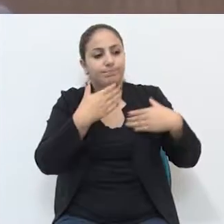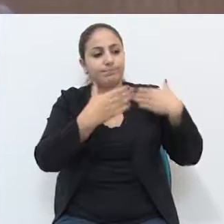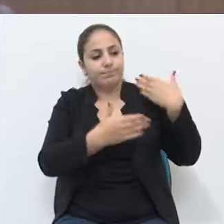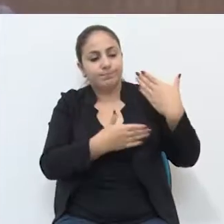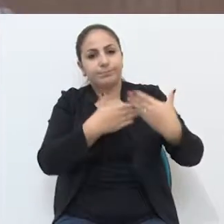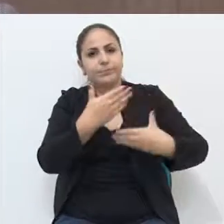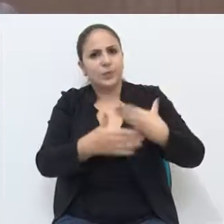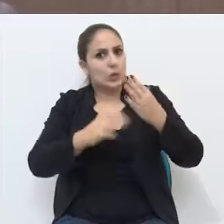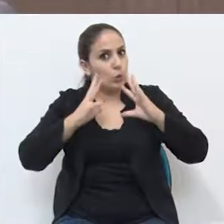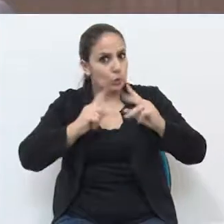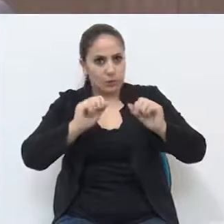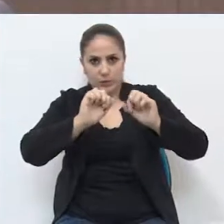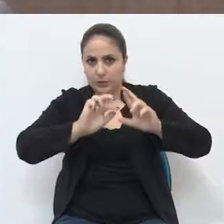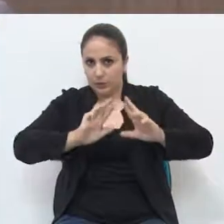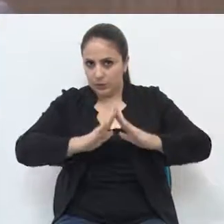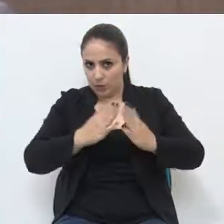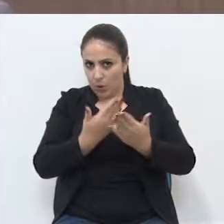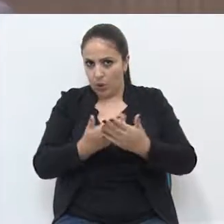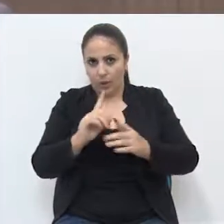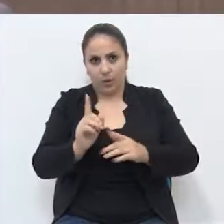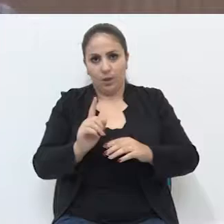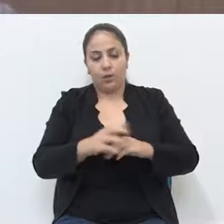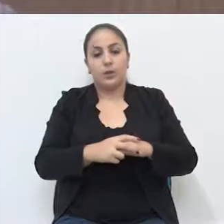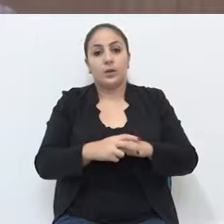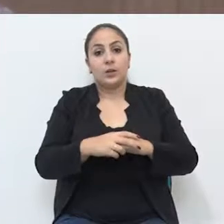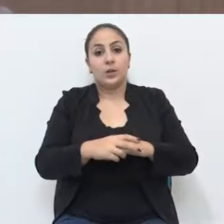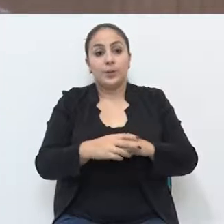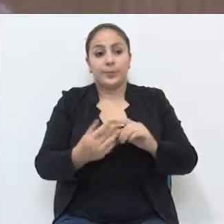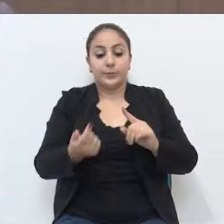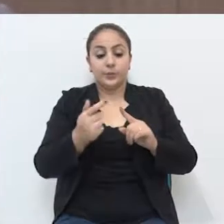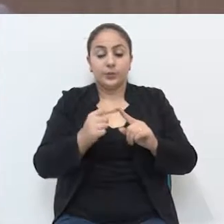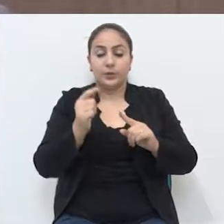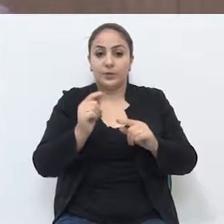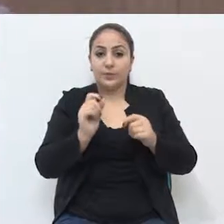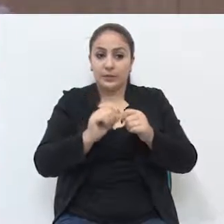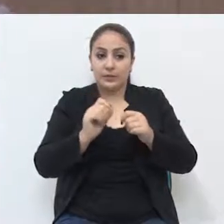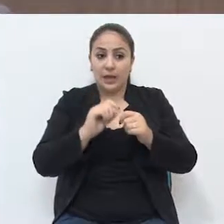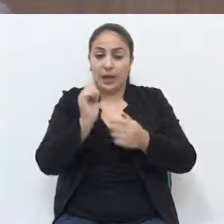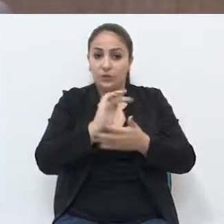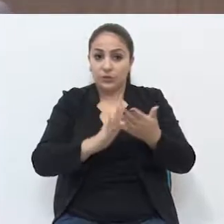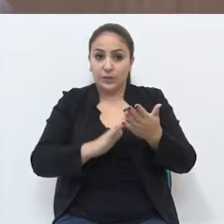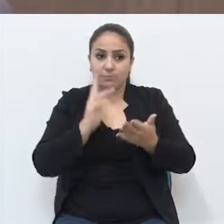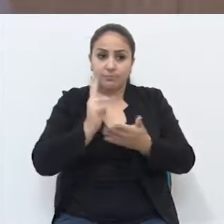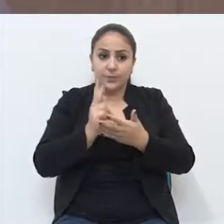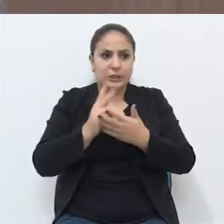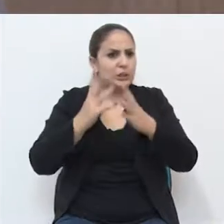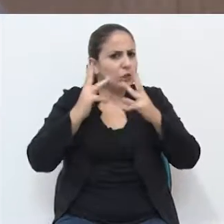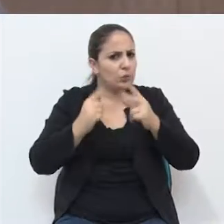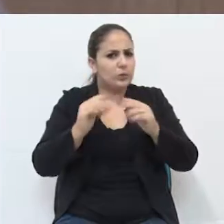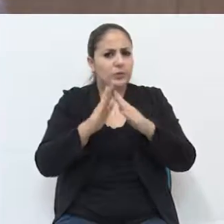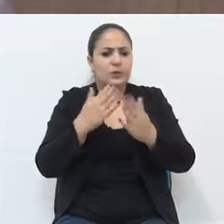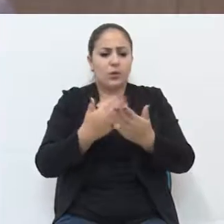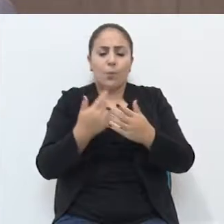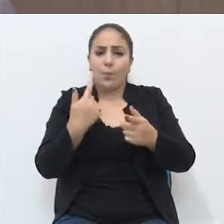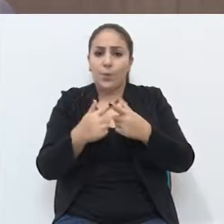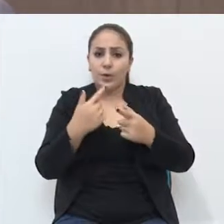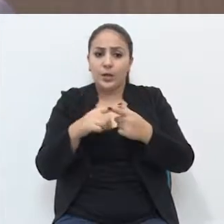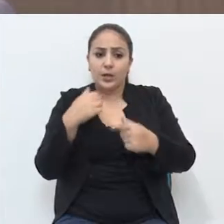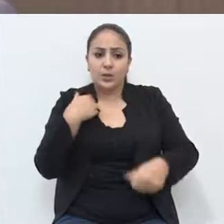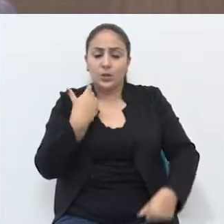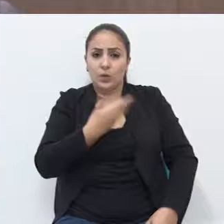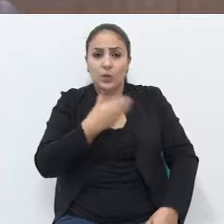esporadicamente e não em todas as escolas. Esse nosso projeto visa realizar atividades permanentes e em todas as escolas.